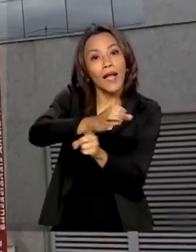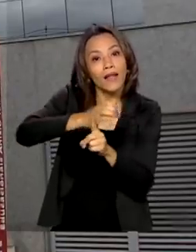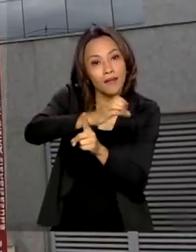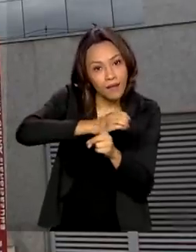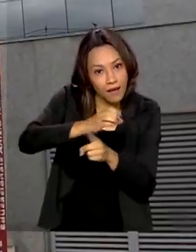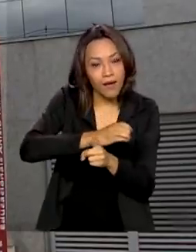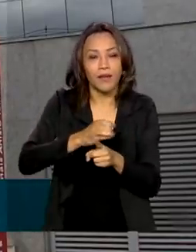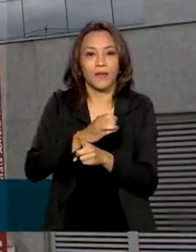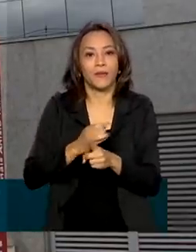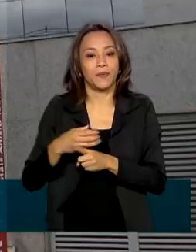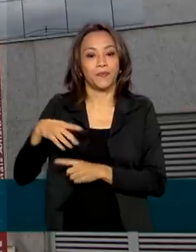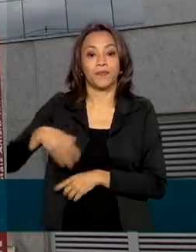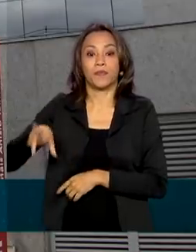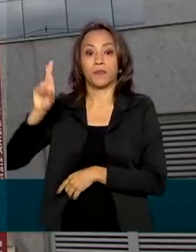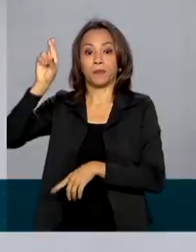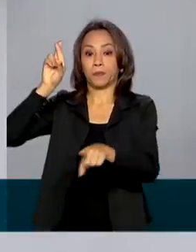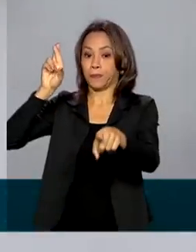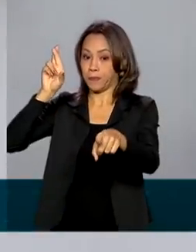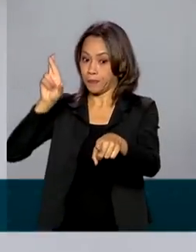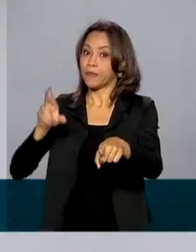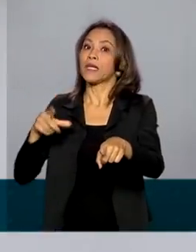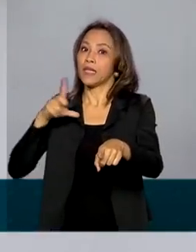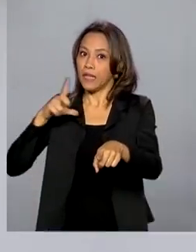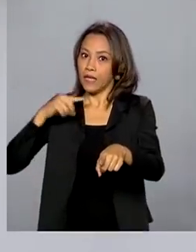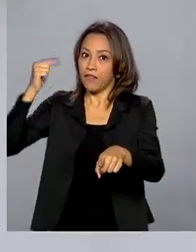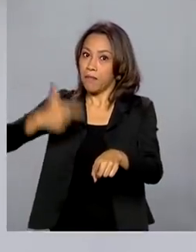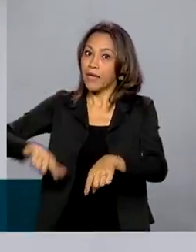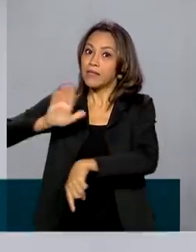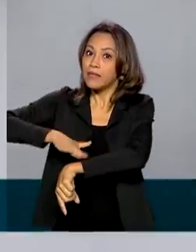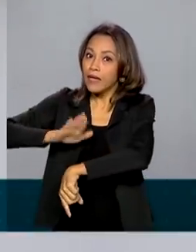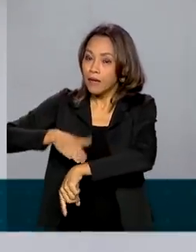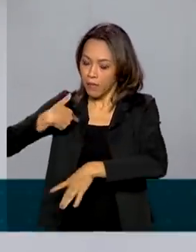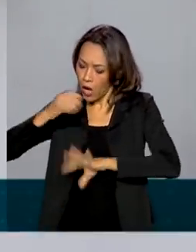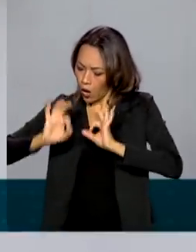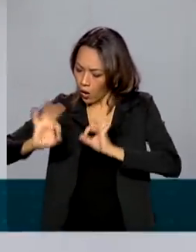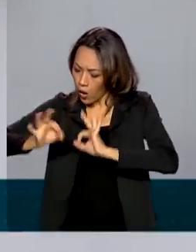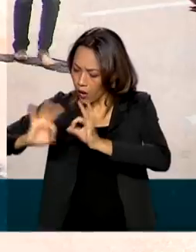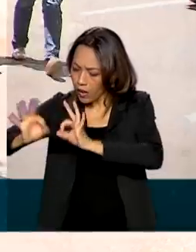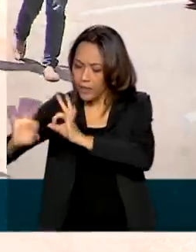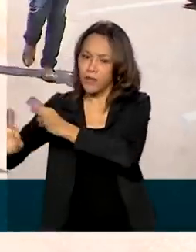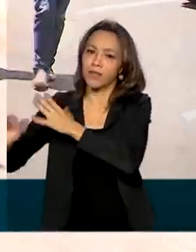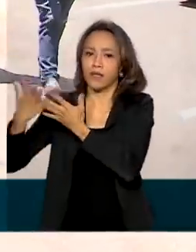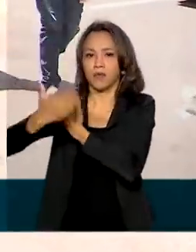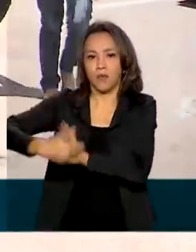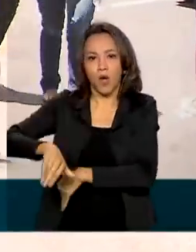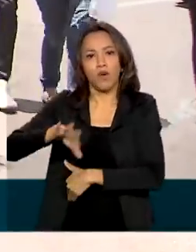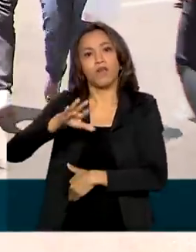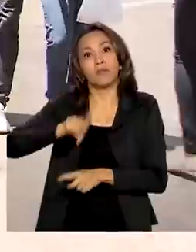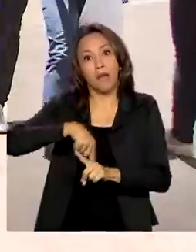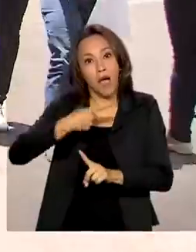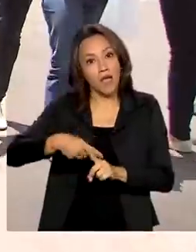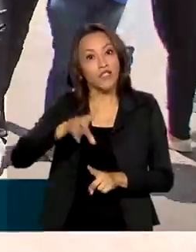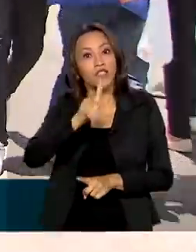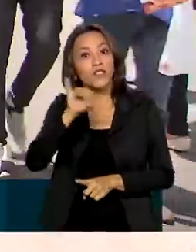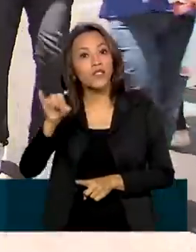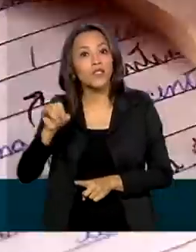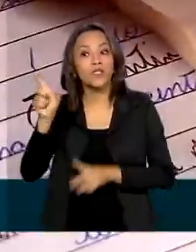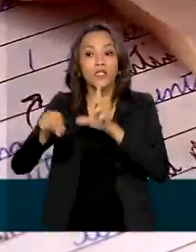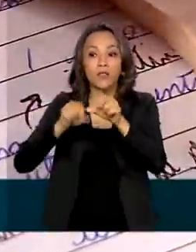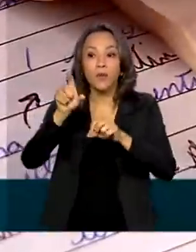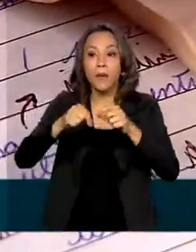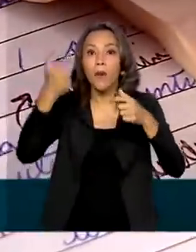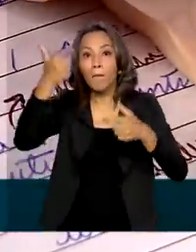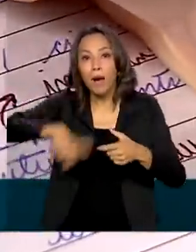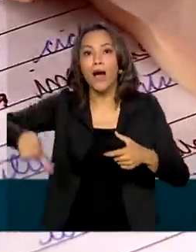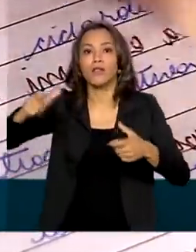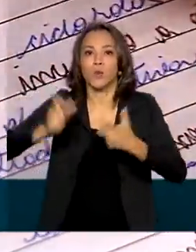o Inep teve mais tempo para organizar um novo esquema de realização das provas, com mais dias e mais locais de aplicação do